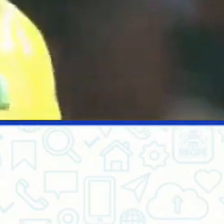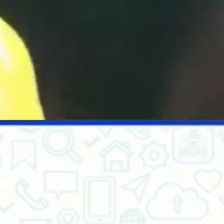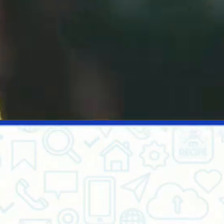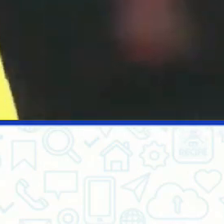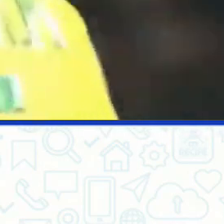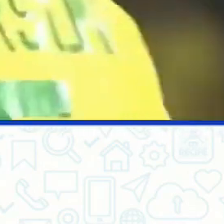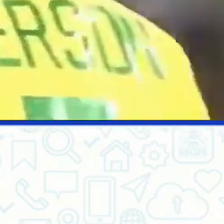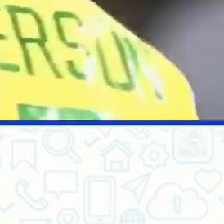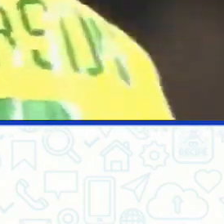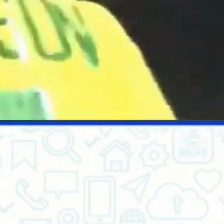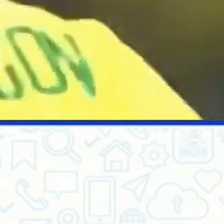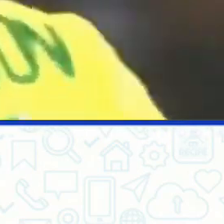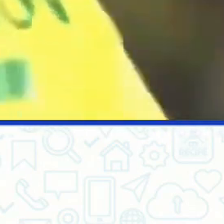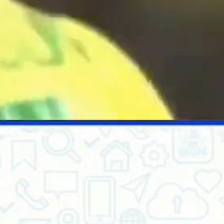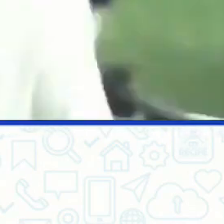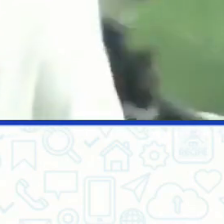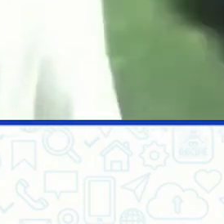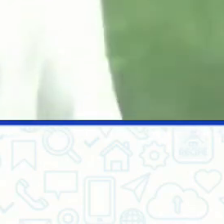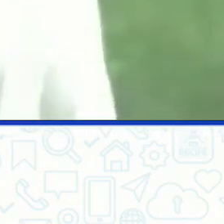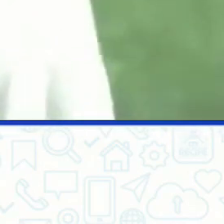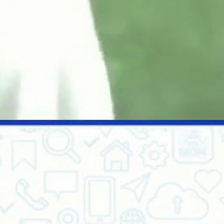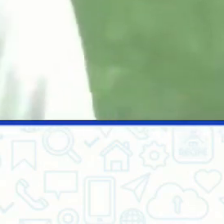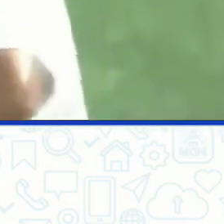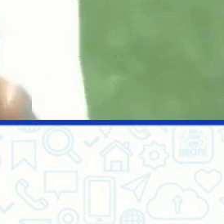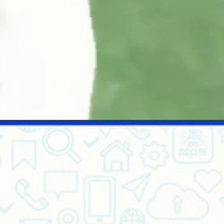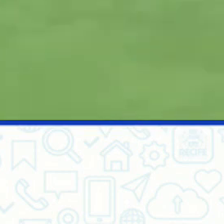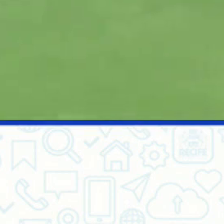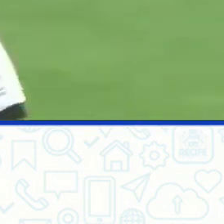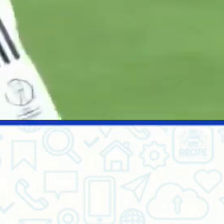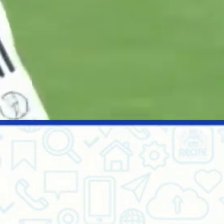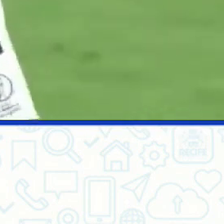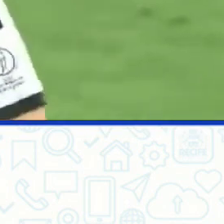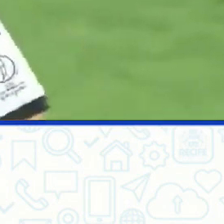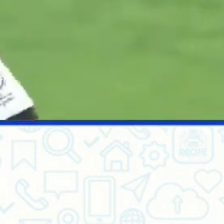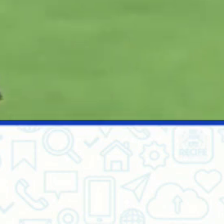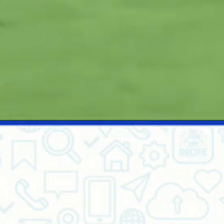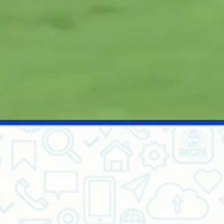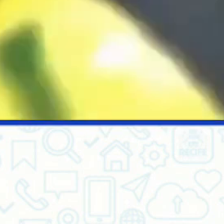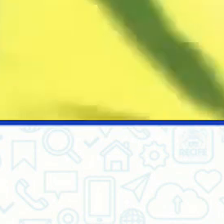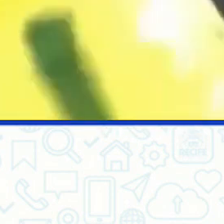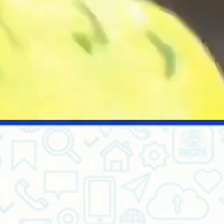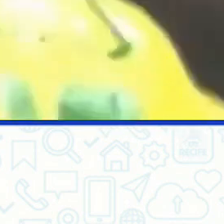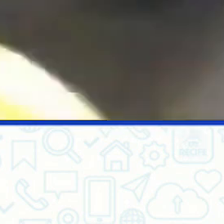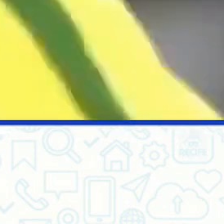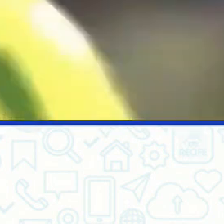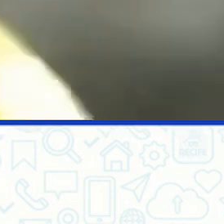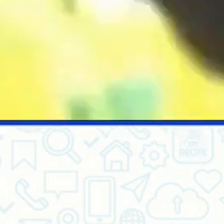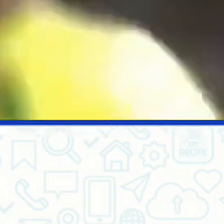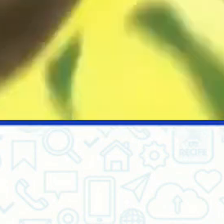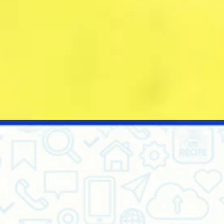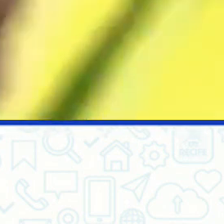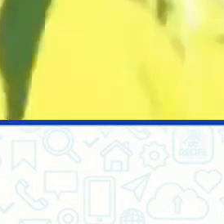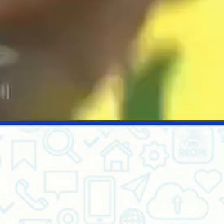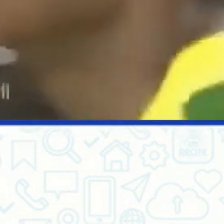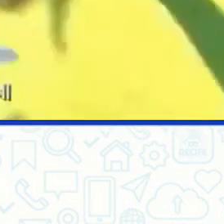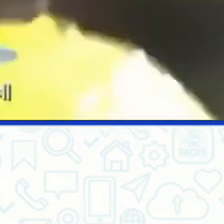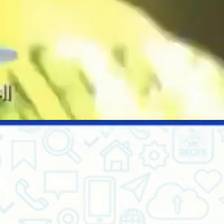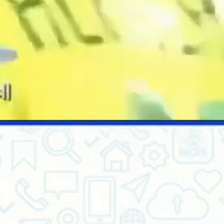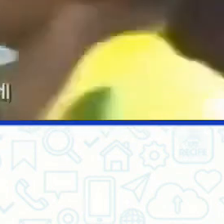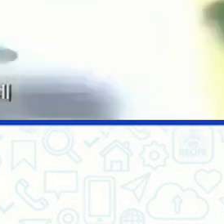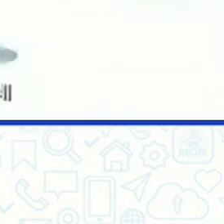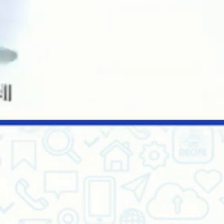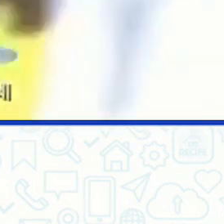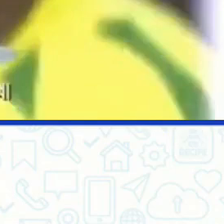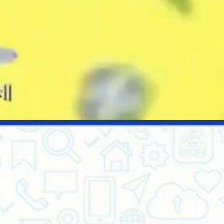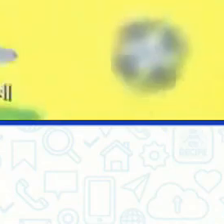ela foi pra fora, a esquerda do gol do Oliver Kahn. É o Cleberson aparecendo, é a terceira vez que ele aparece, vai se enfiando ali pelo